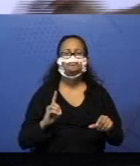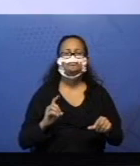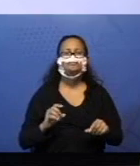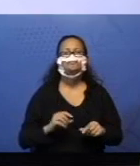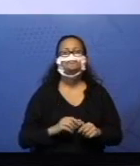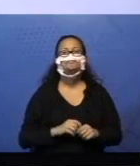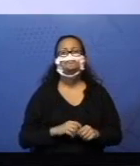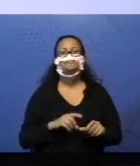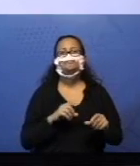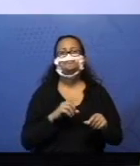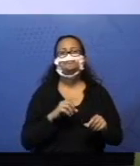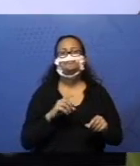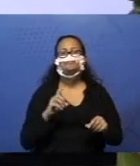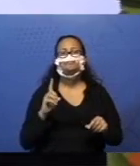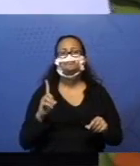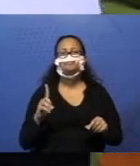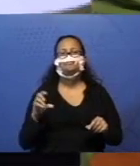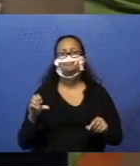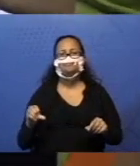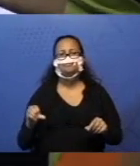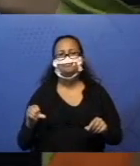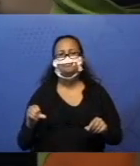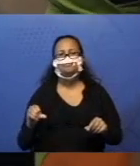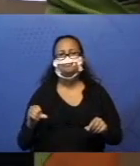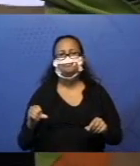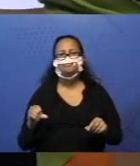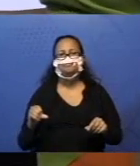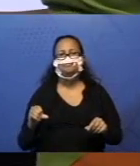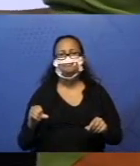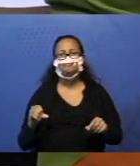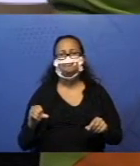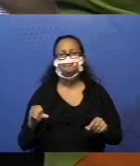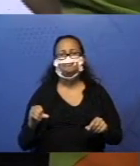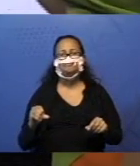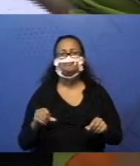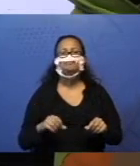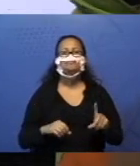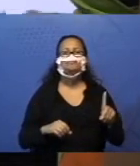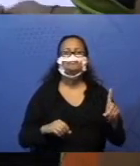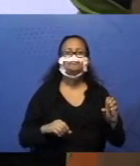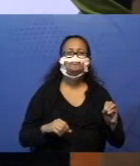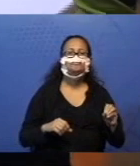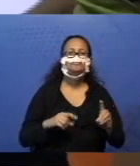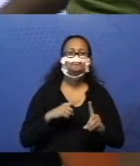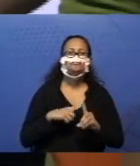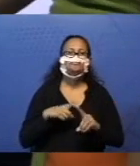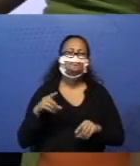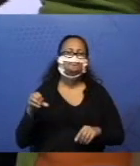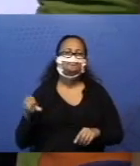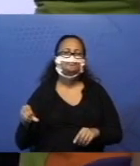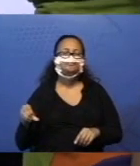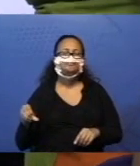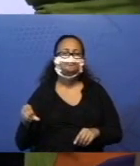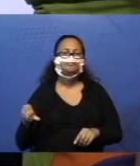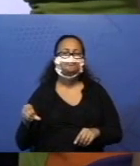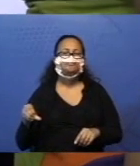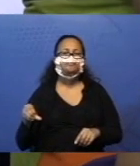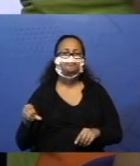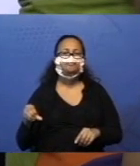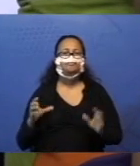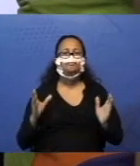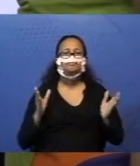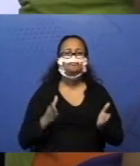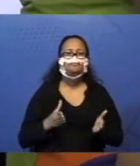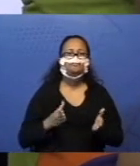Dezena exata primeiro. Dez. Dezenove é igual a dez mais nove. Aqui. Agora, ó.